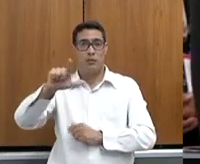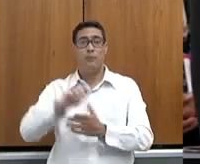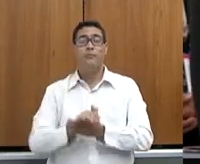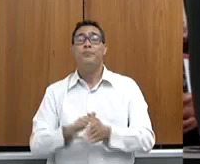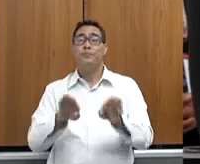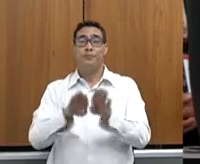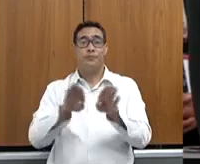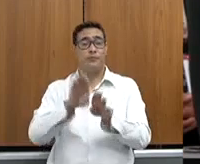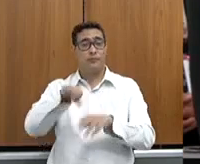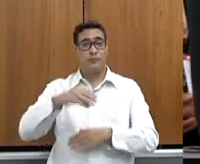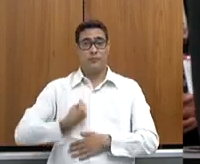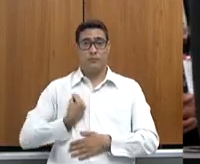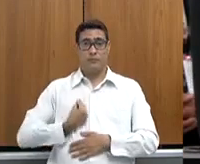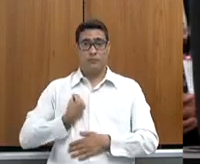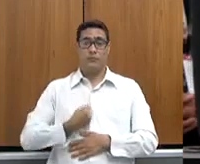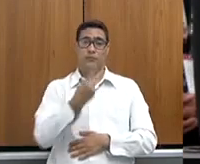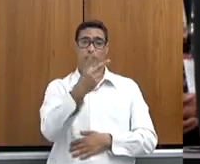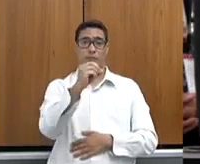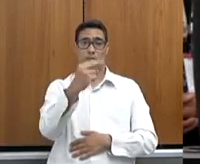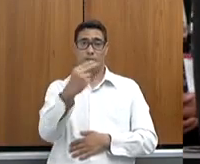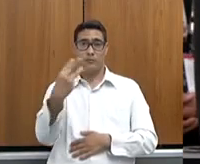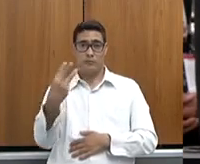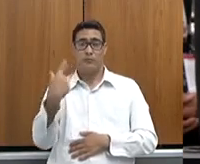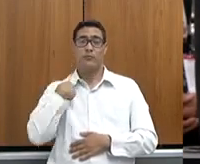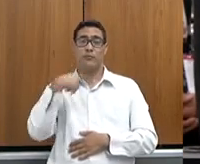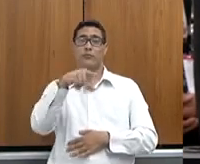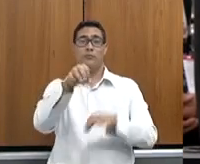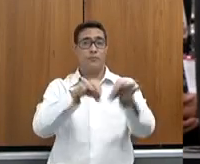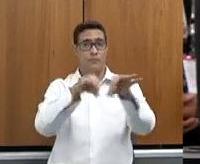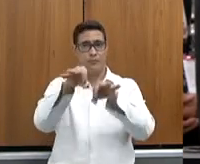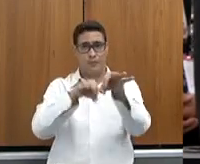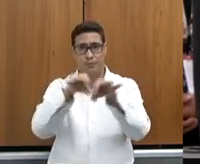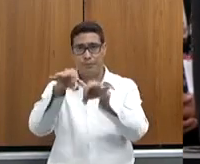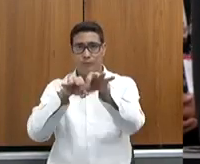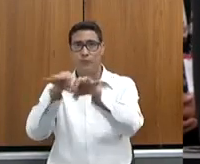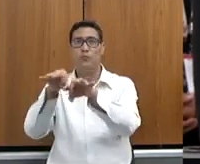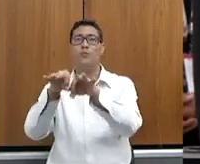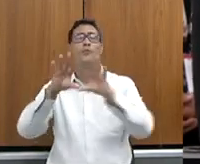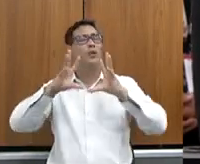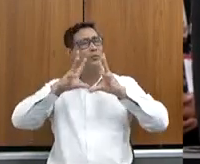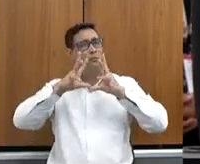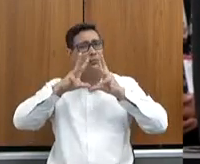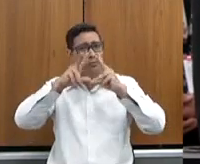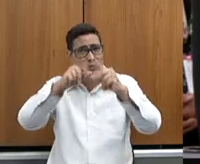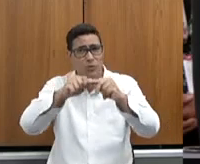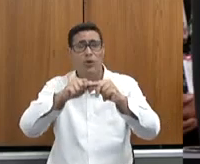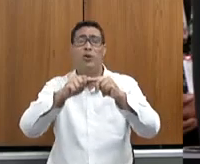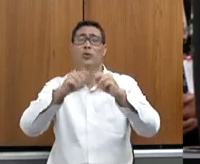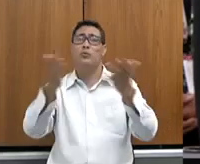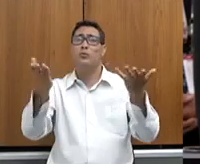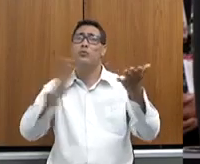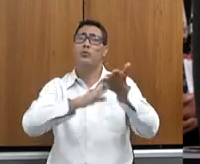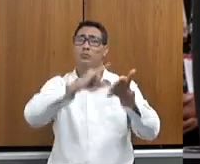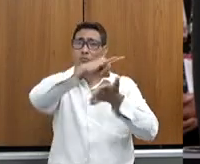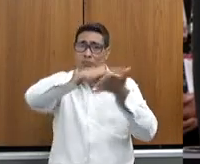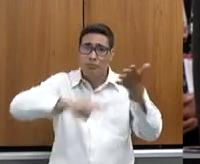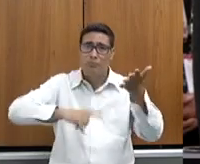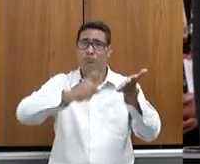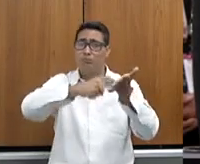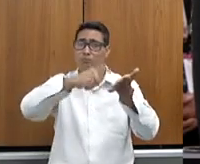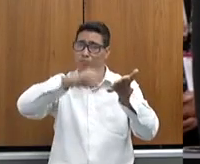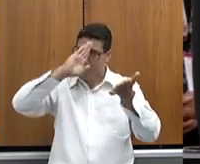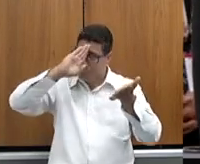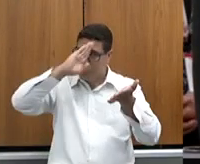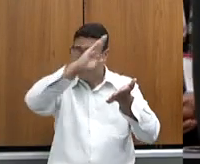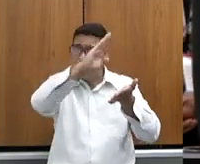agora, em 2023, na organização e em toda a questão documental, principalmente, e